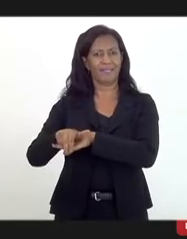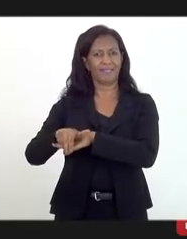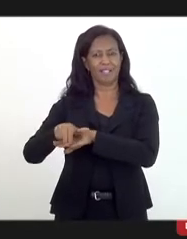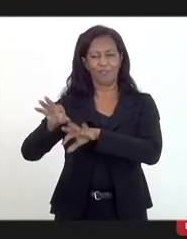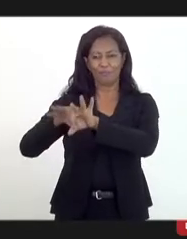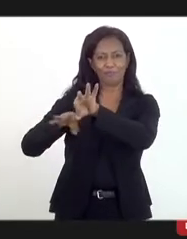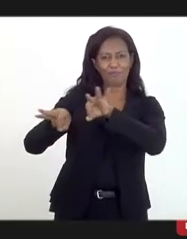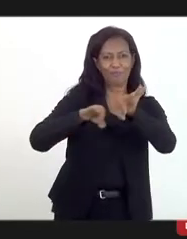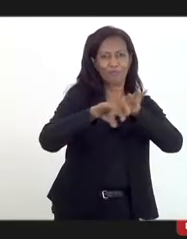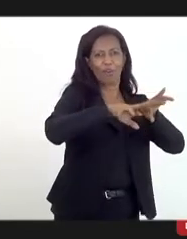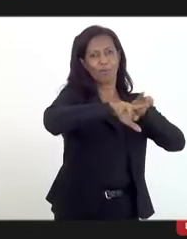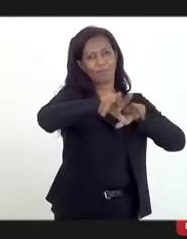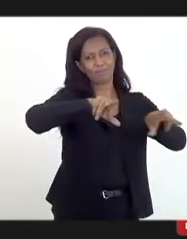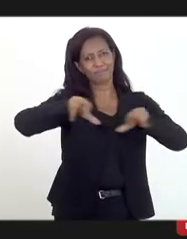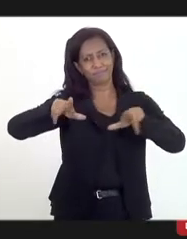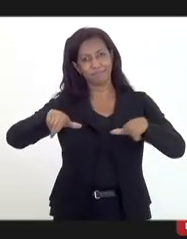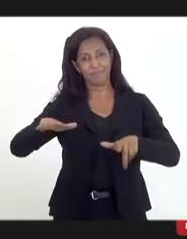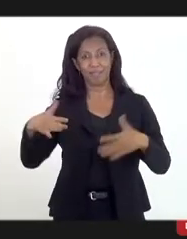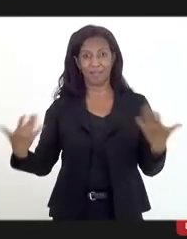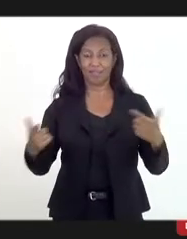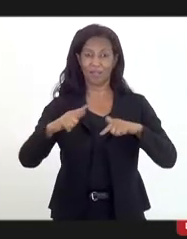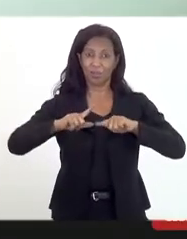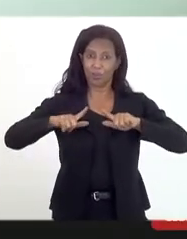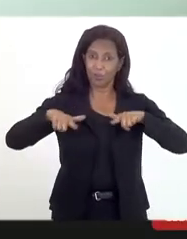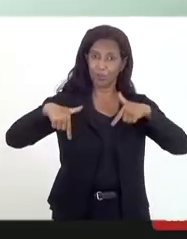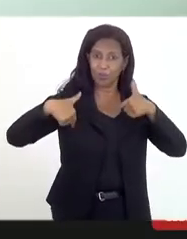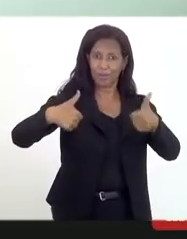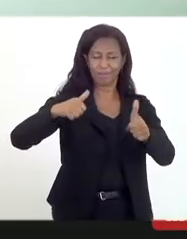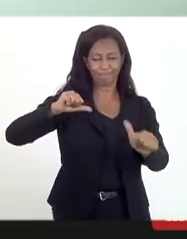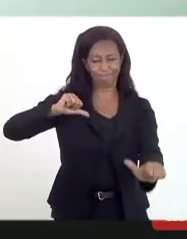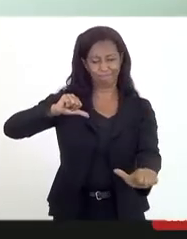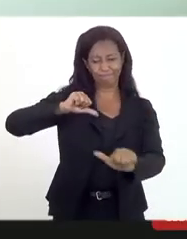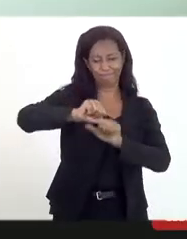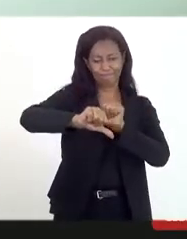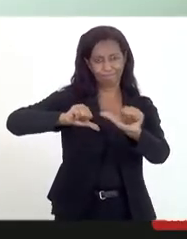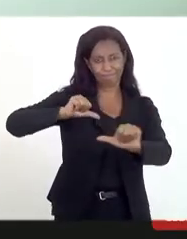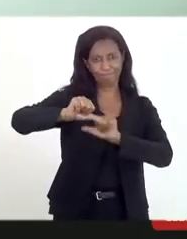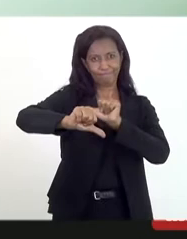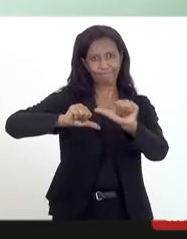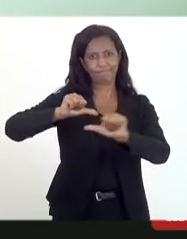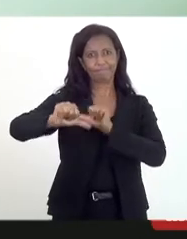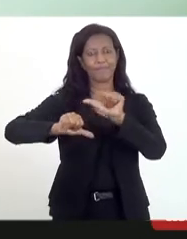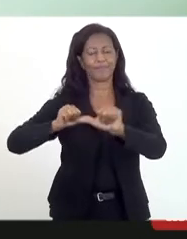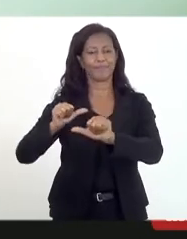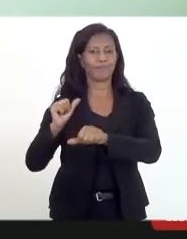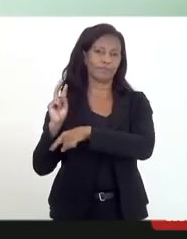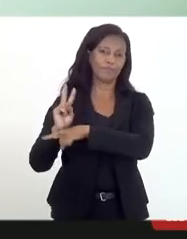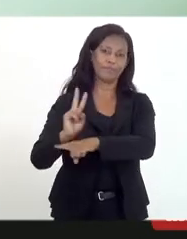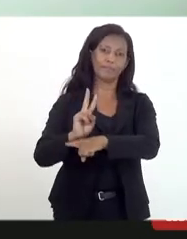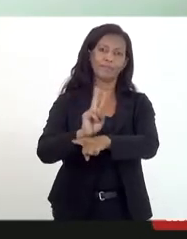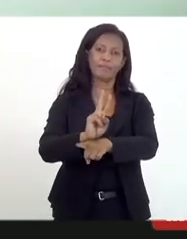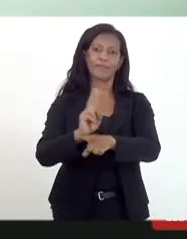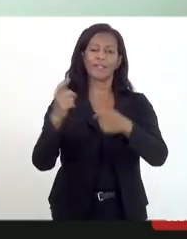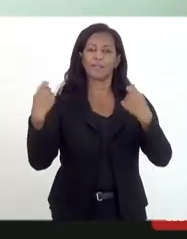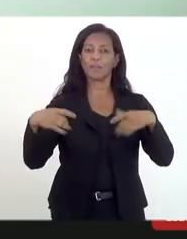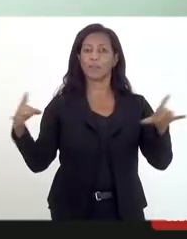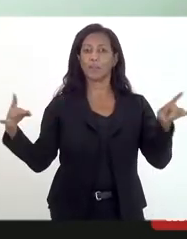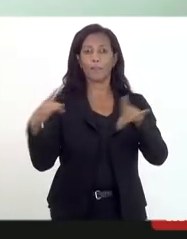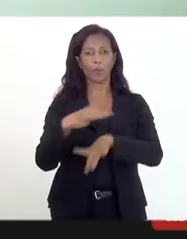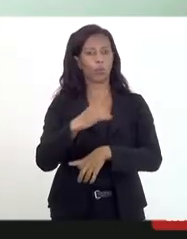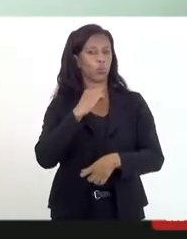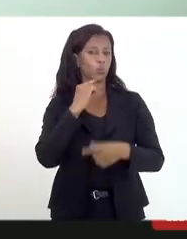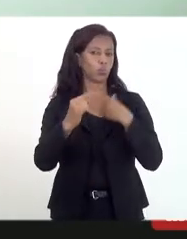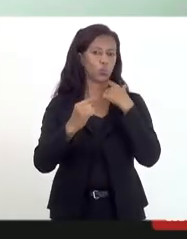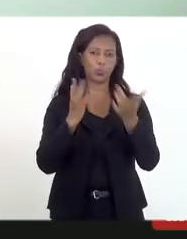modalidades. Então, a nossa ação de restauração, de proteção, ela tem que ser mais efetiva, sem dúvida